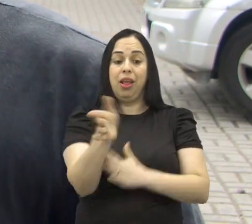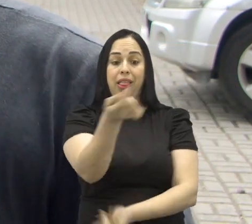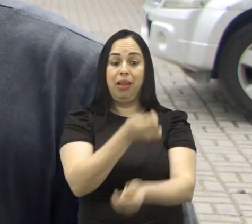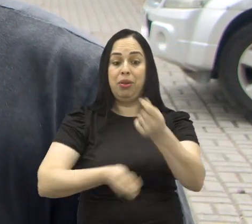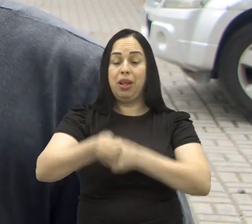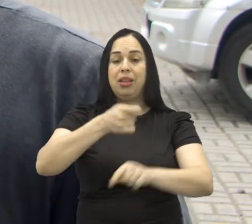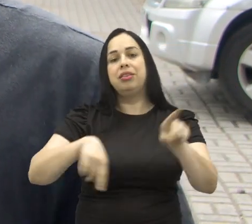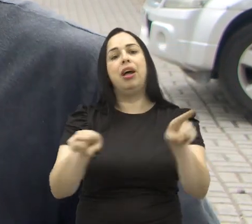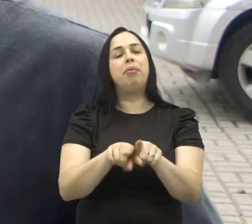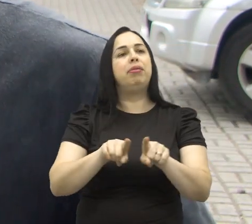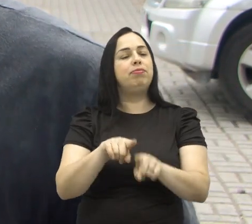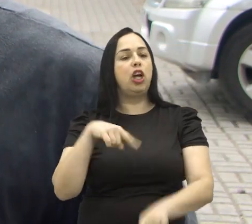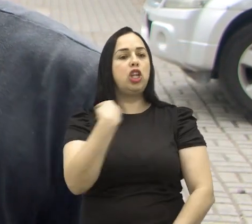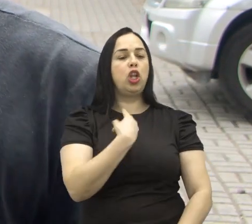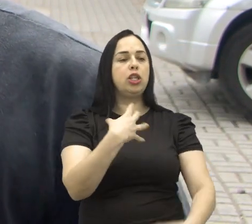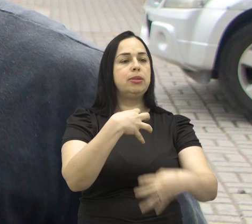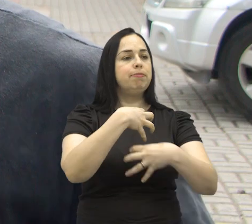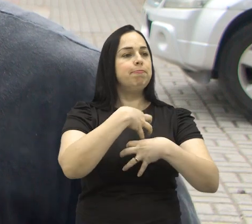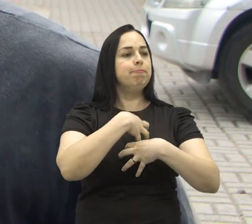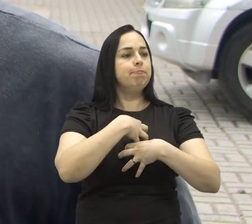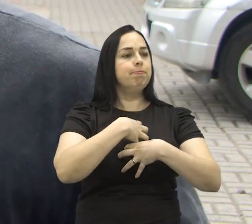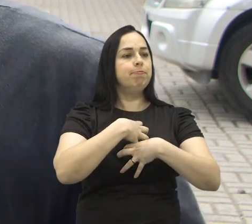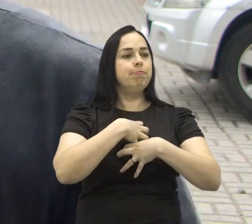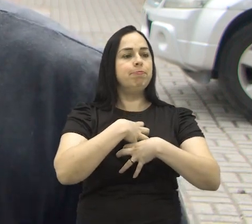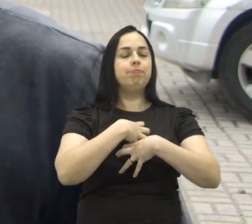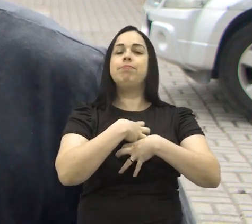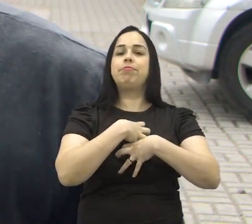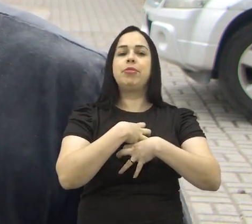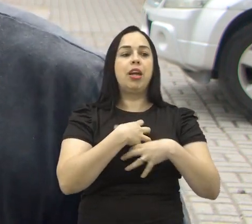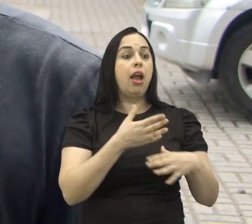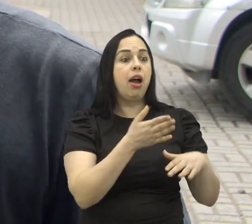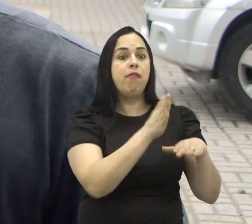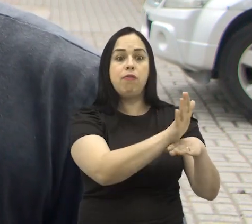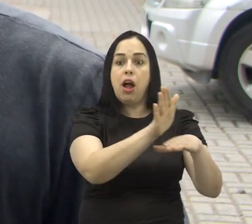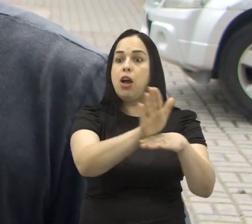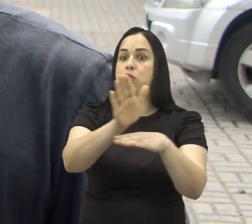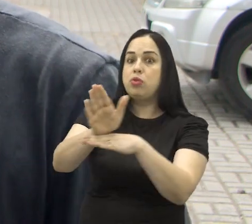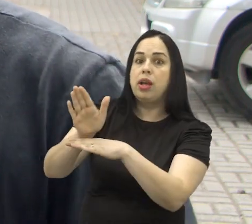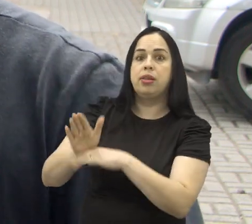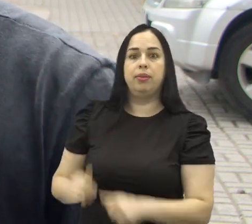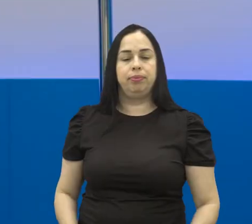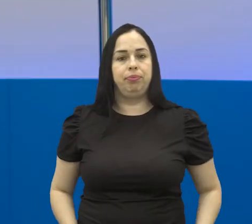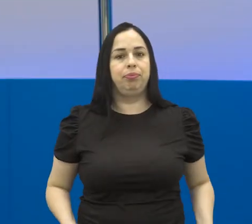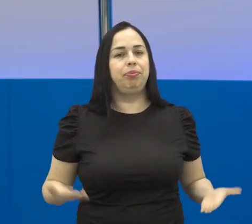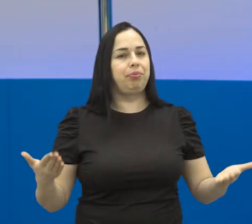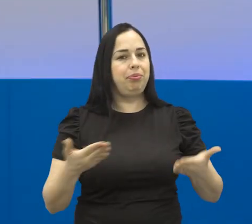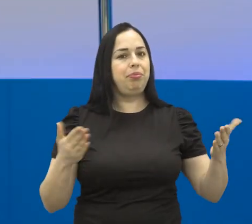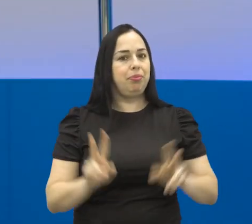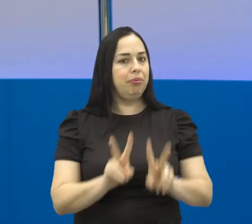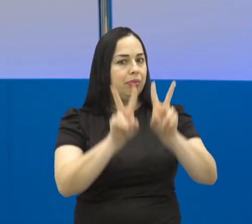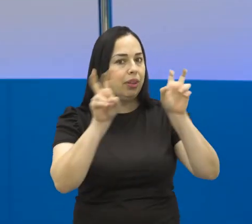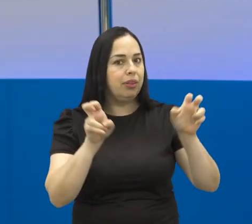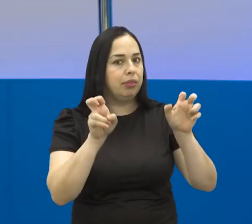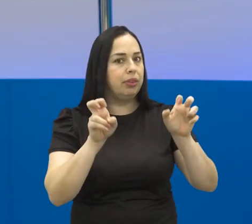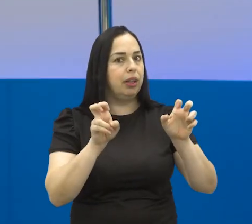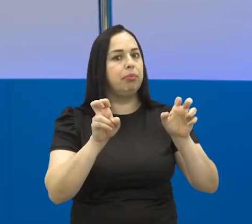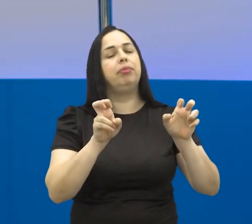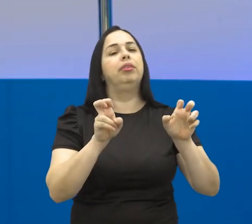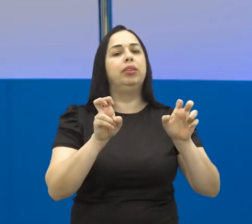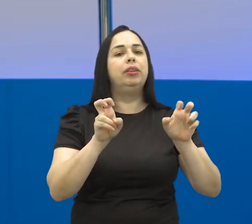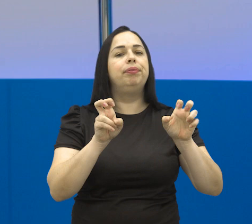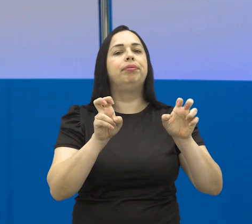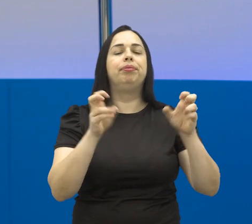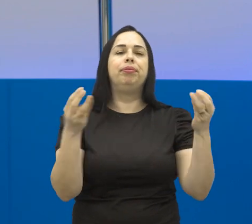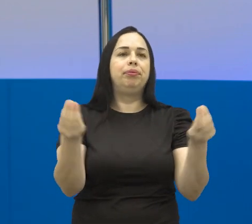também para a gente uma sensação de estar podendo ajudar de alguma forma a população joseense. A gente fala sobre um